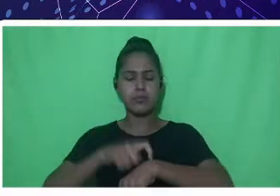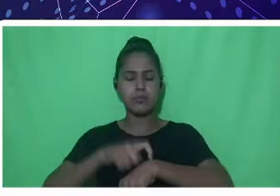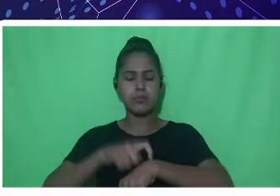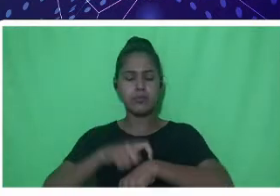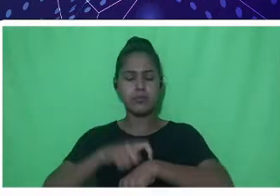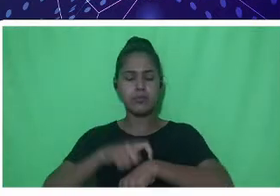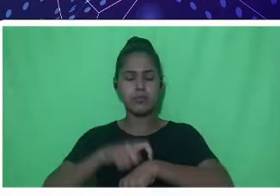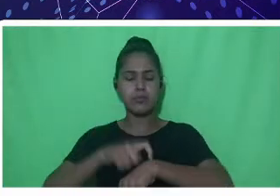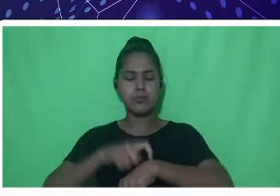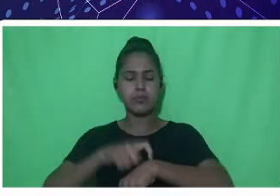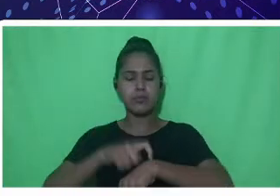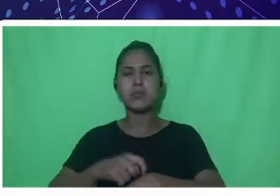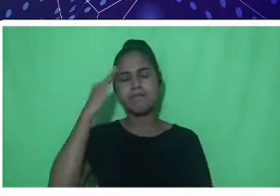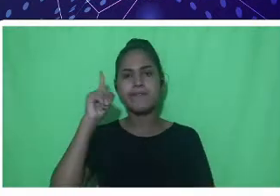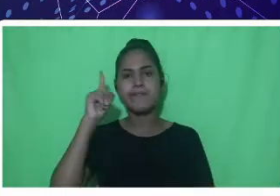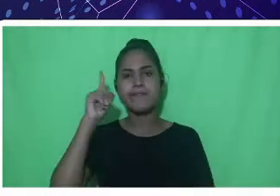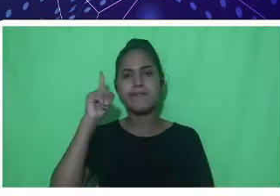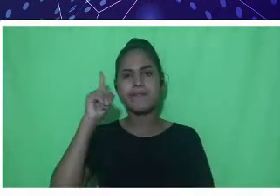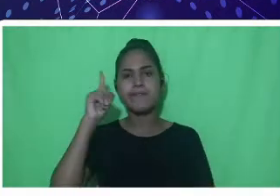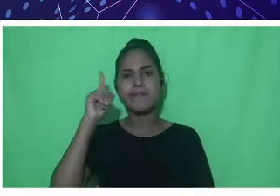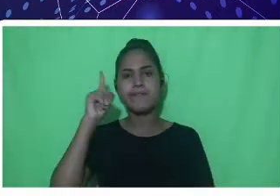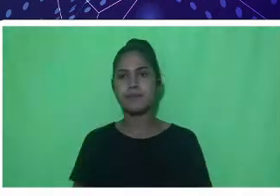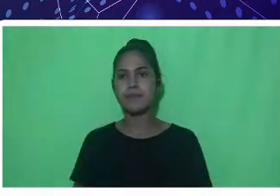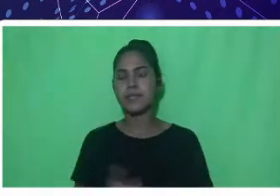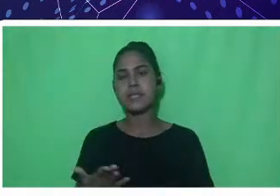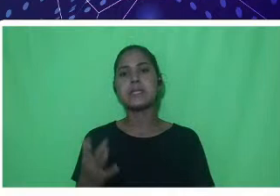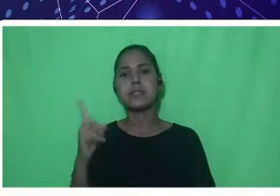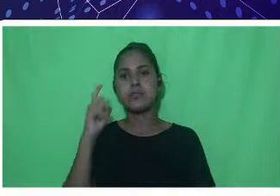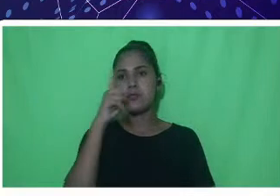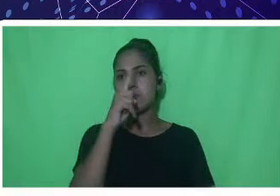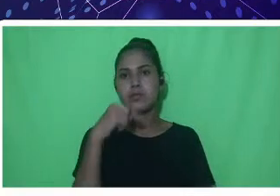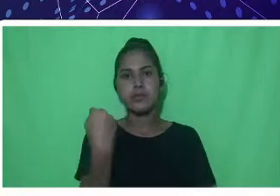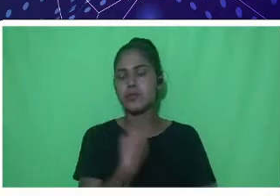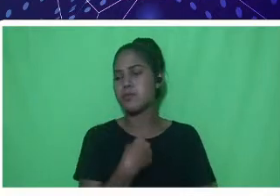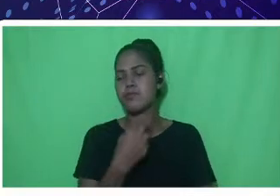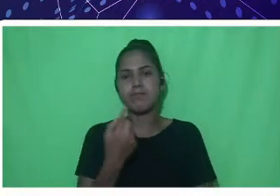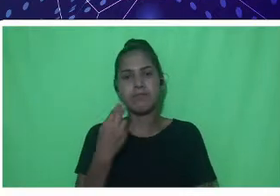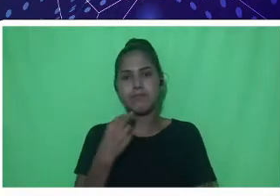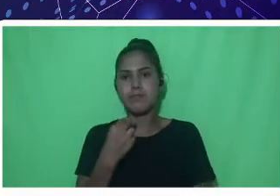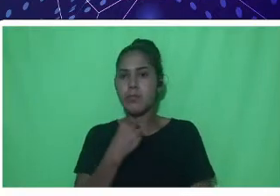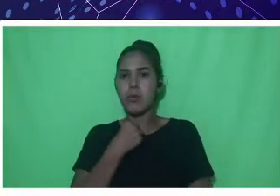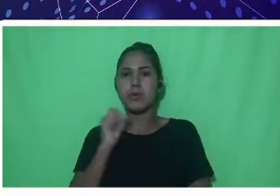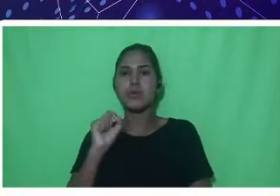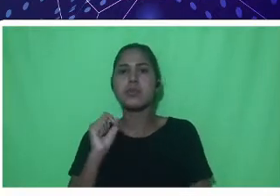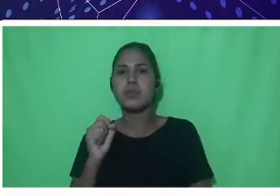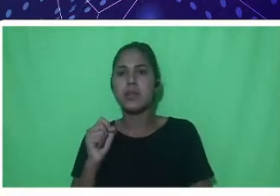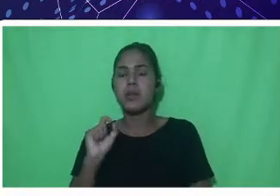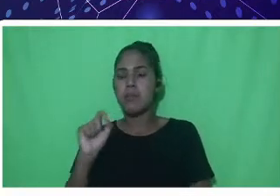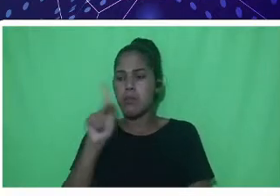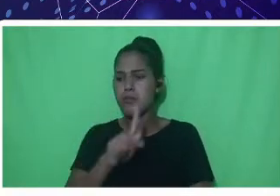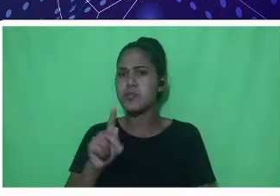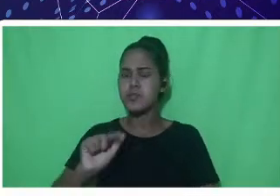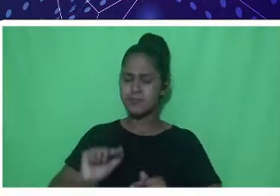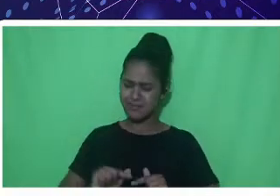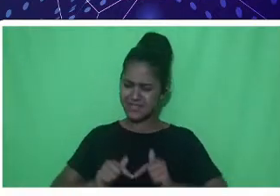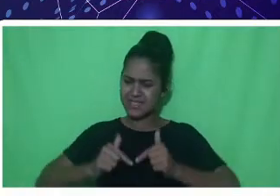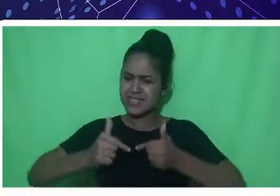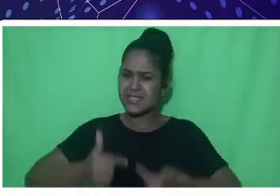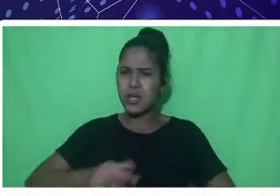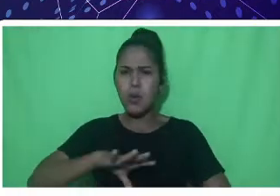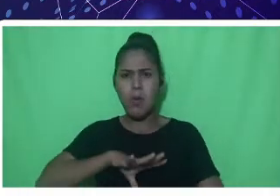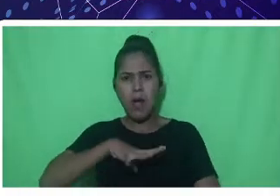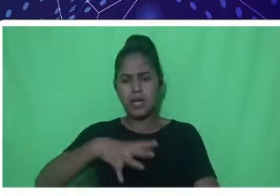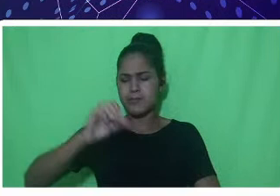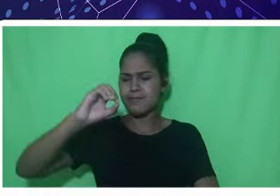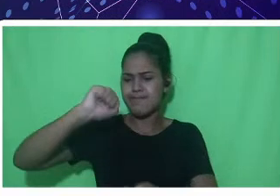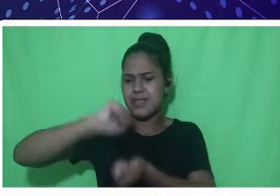que não podemos estar em sala, mas de maneira em geral eles fazem o possível e até às vezes o impossível para